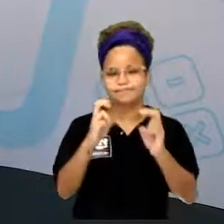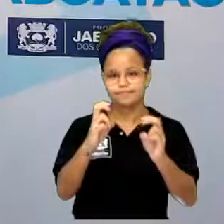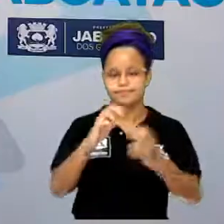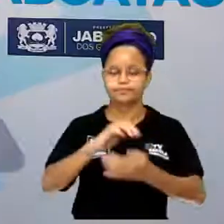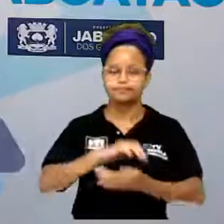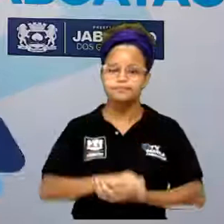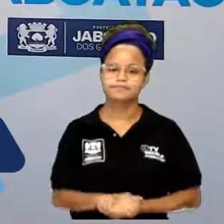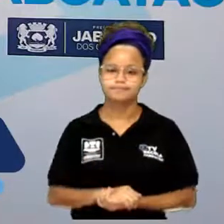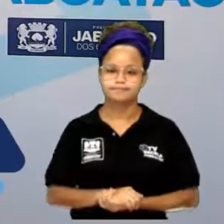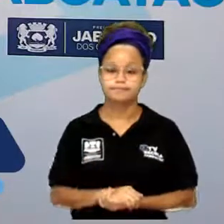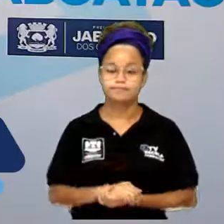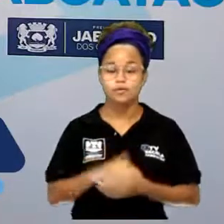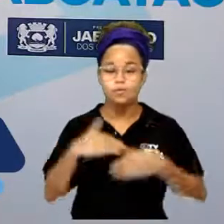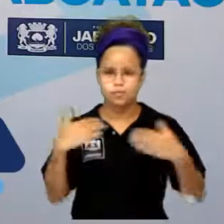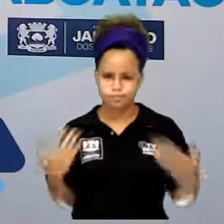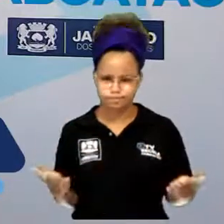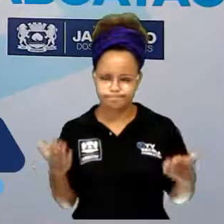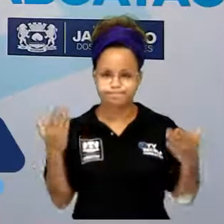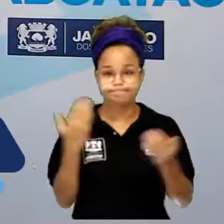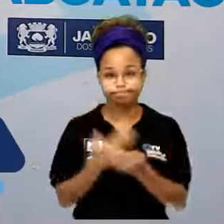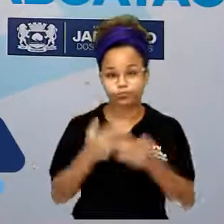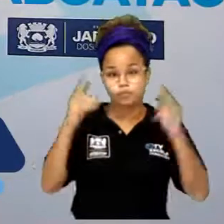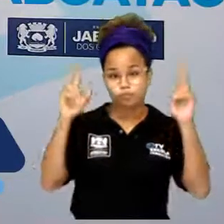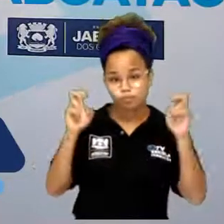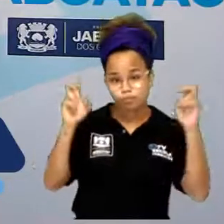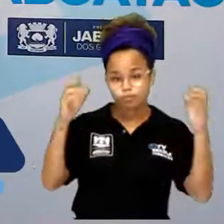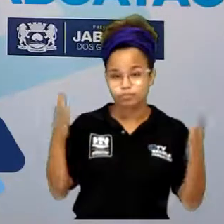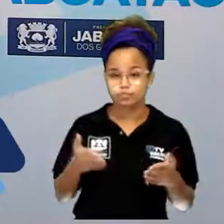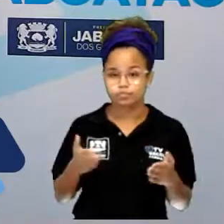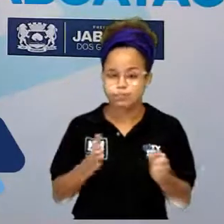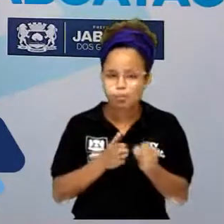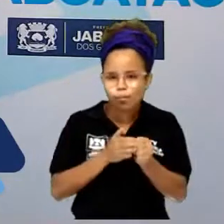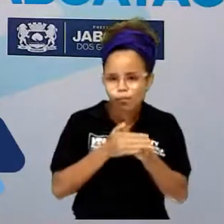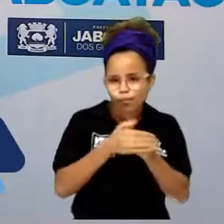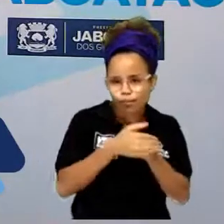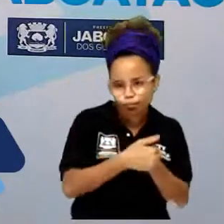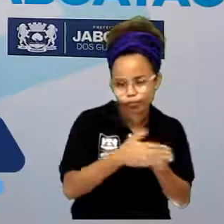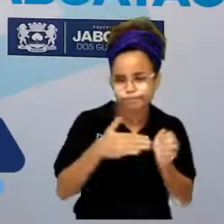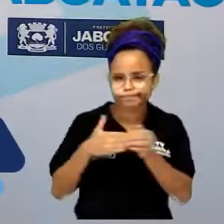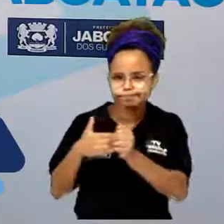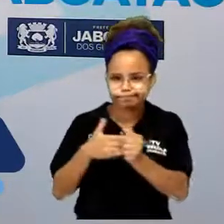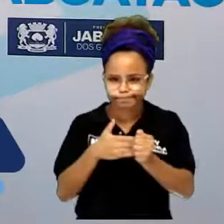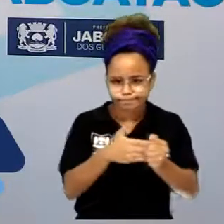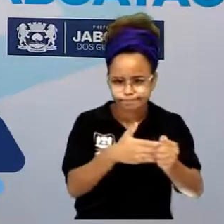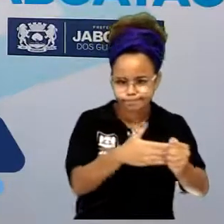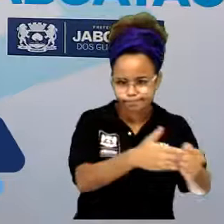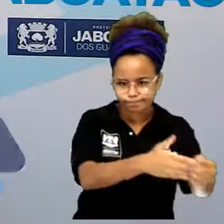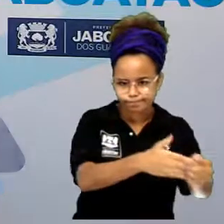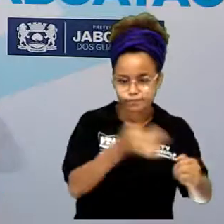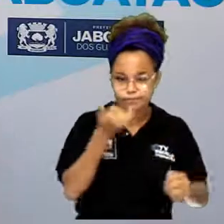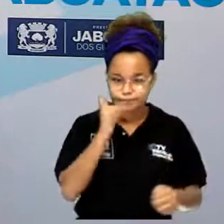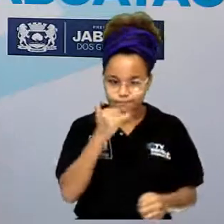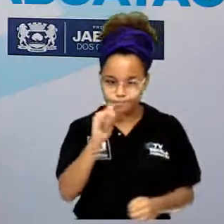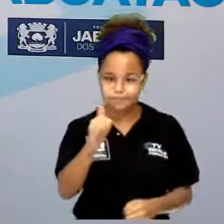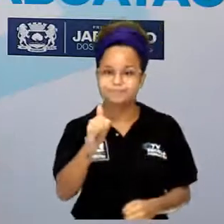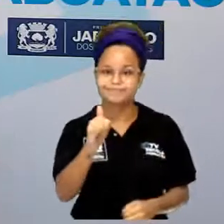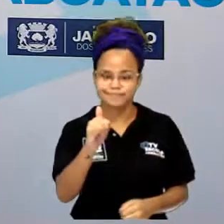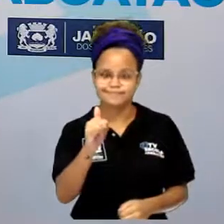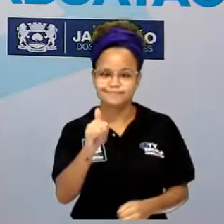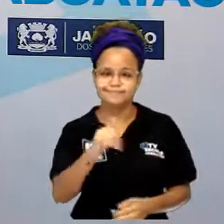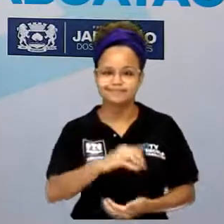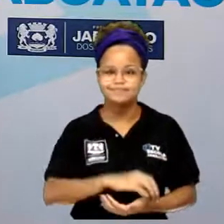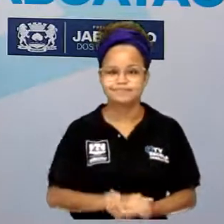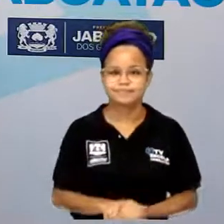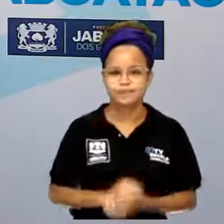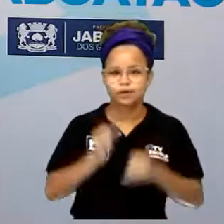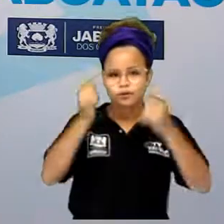Bom, hoje a nossa aula vai ser sobre isolantes e condutores elétricos. A gente vai falar